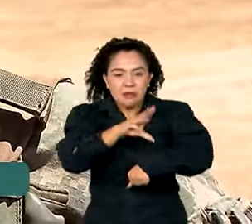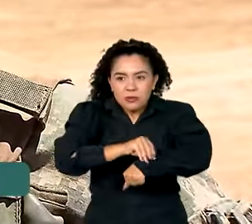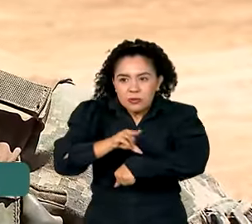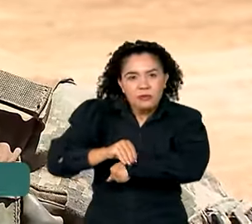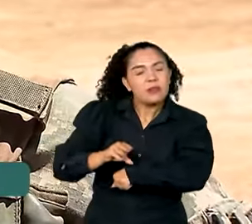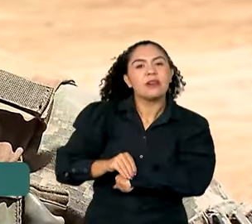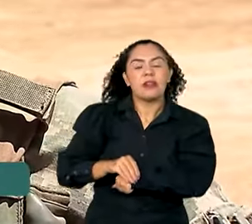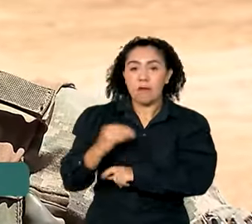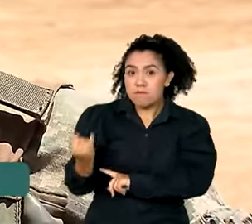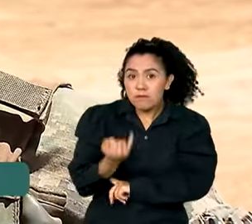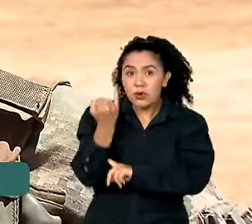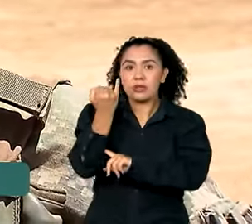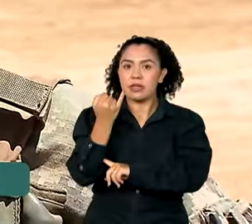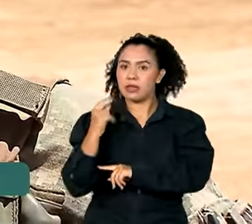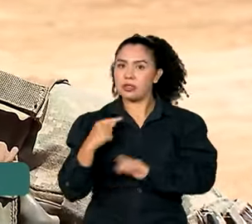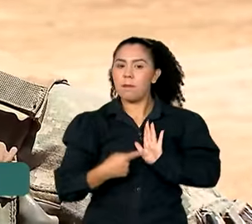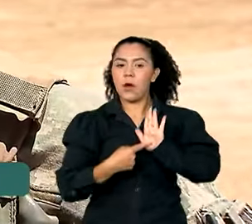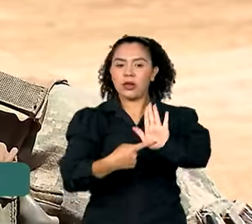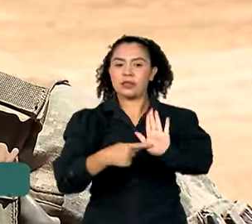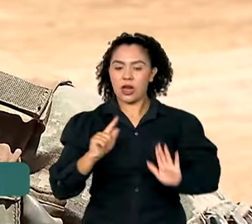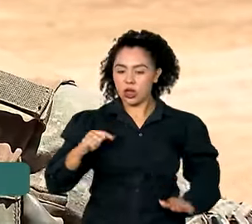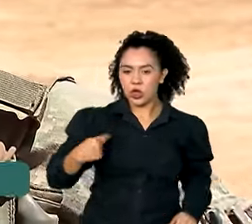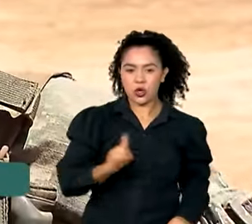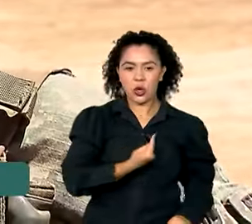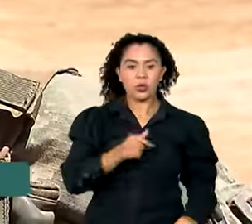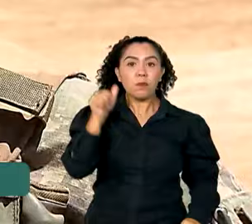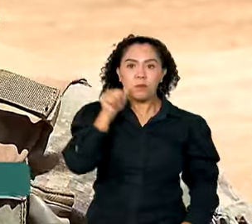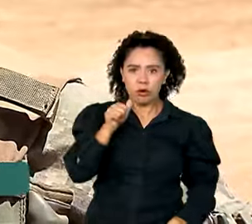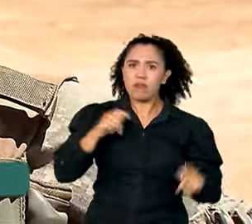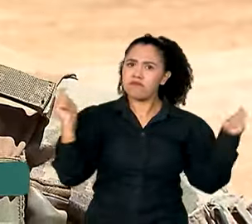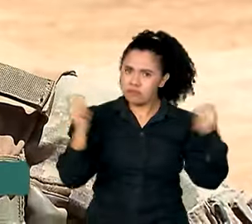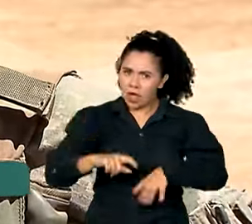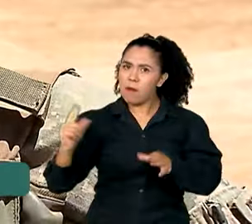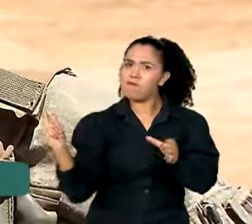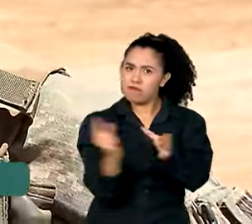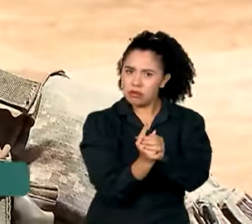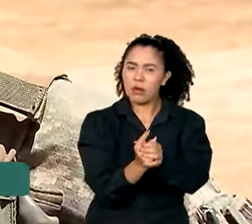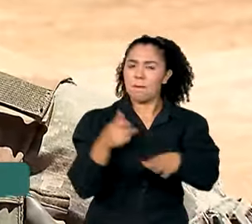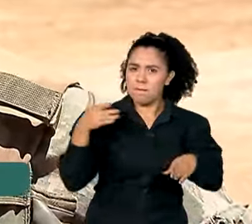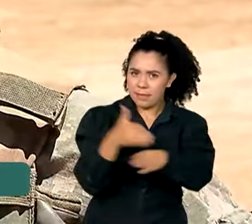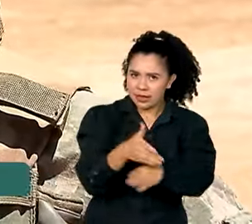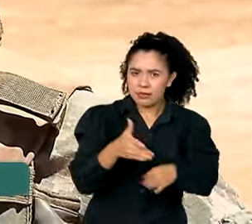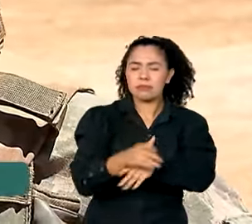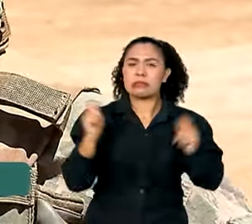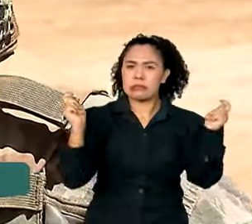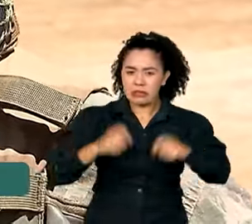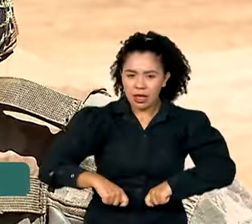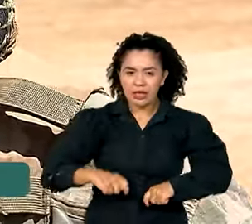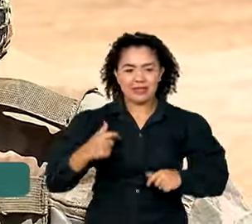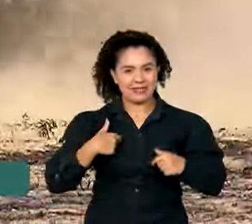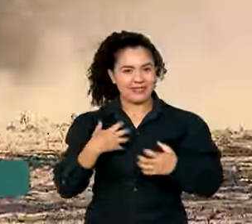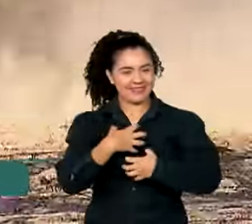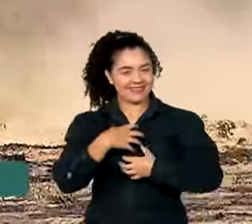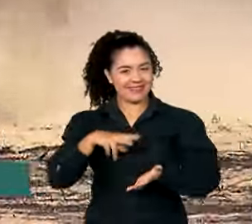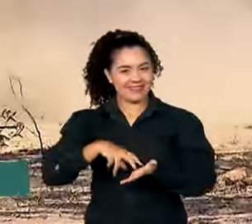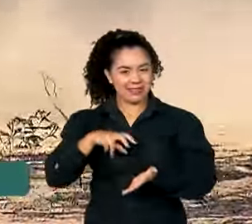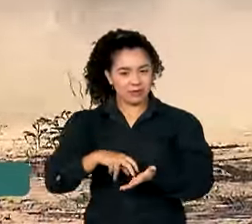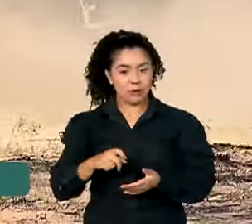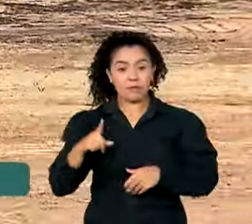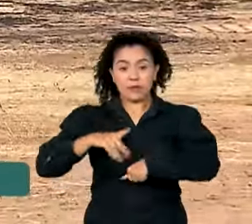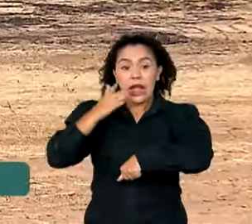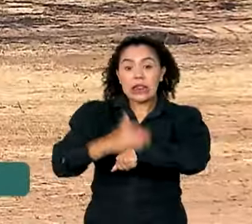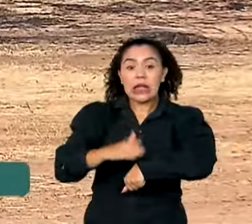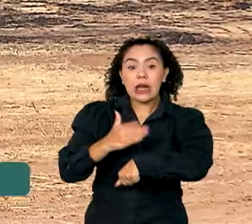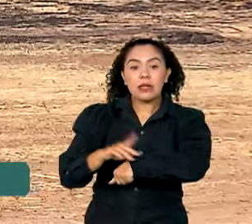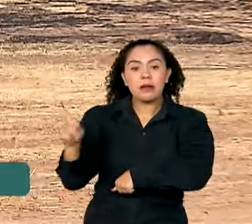importante mostrar que as mulheres podem participar, podem fazer parte das Forças Armadas, e estou vibrando bastante. O treinamento